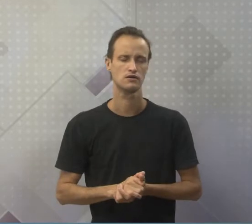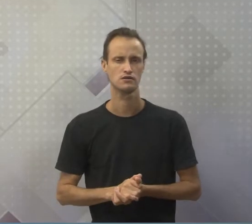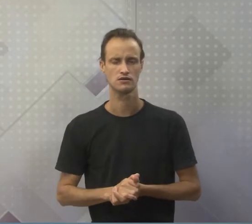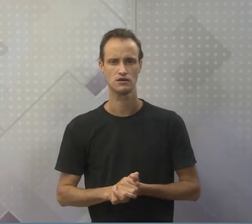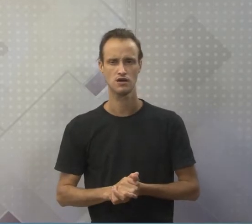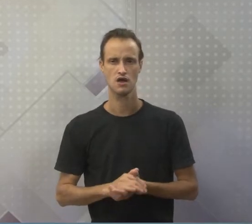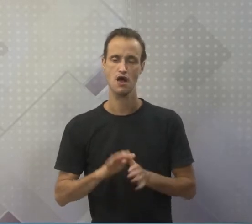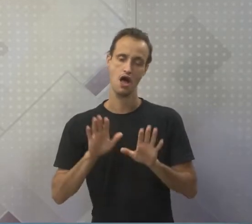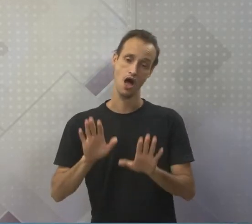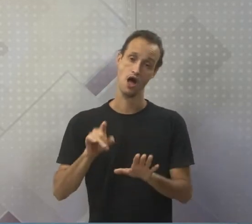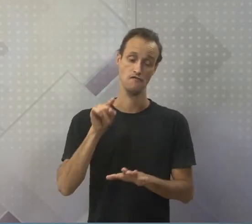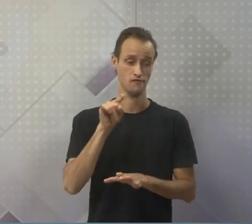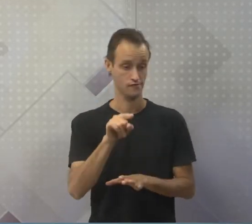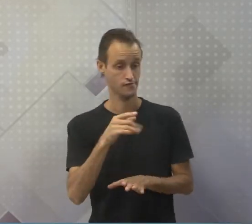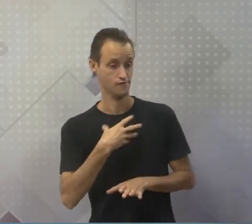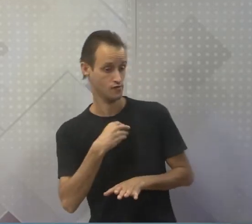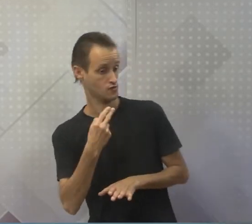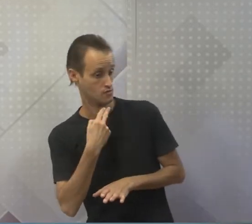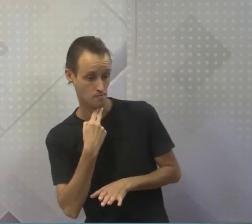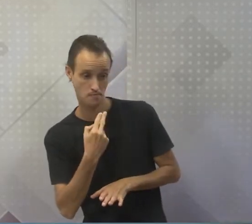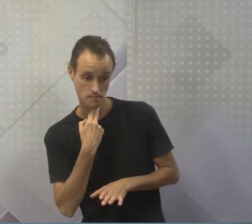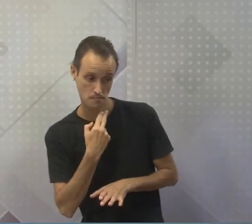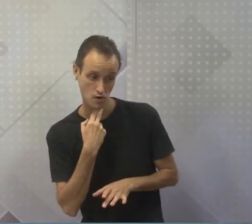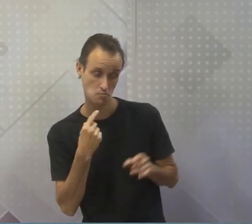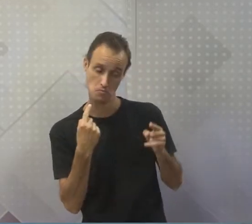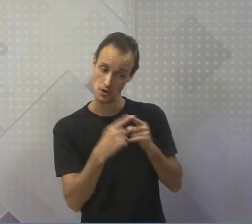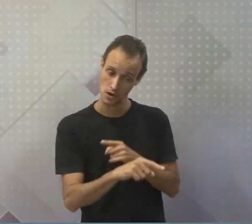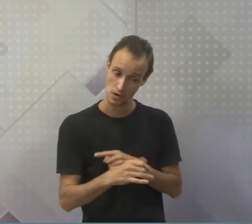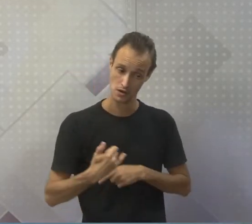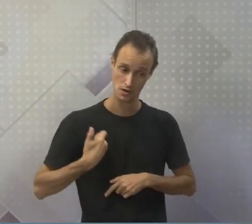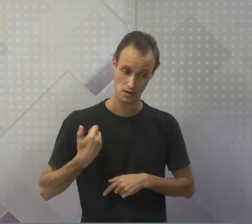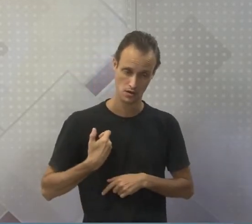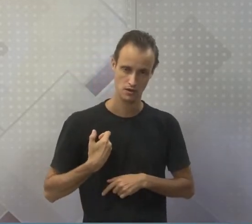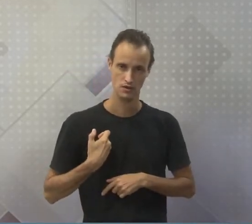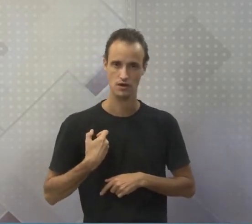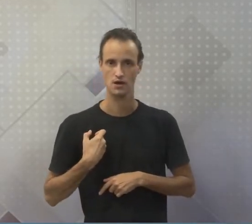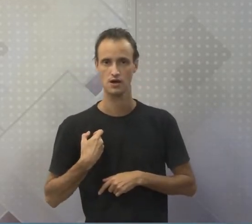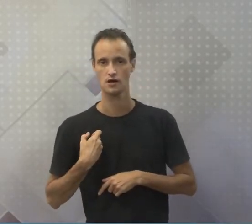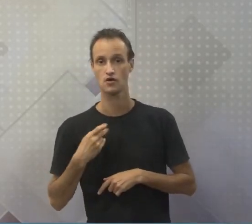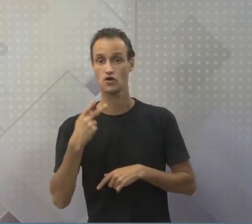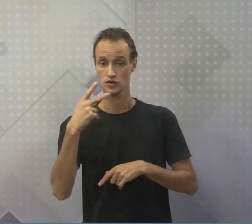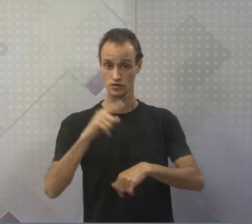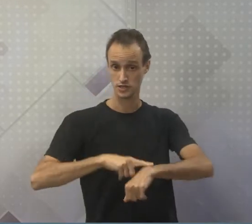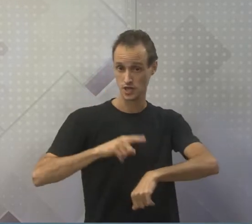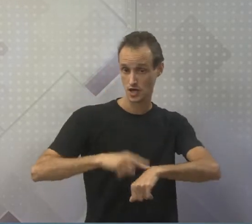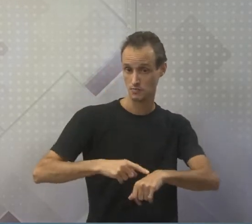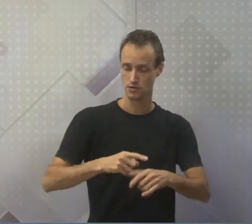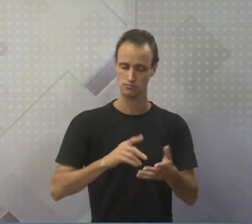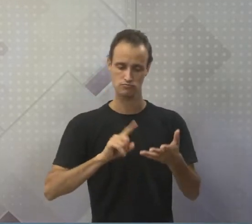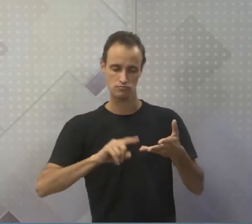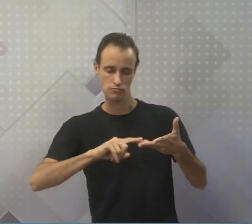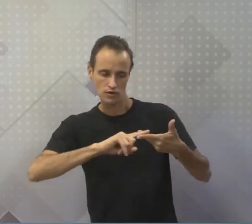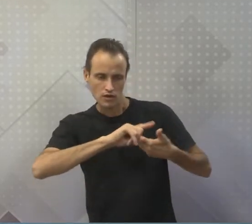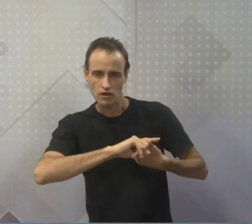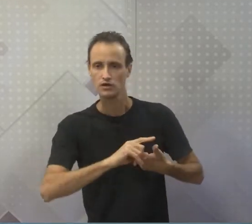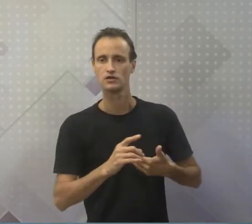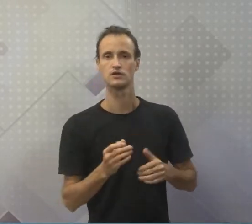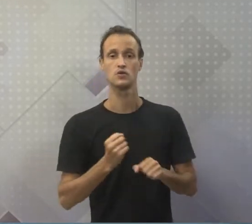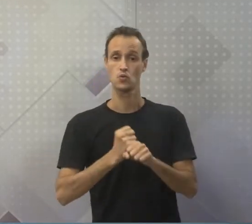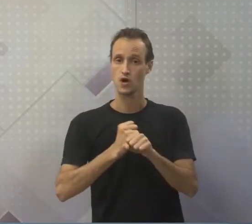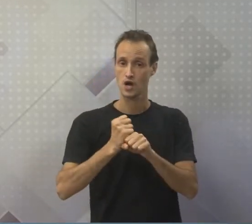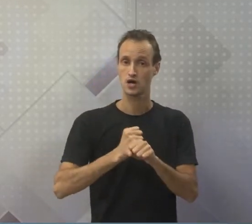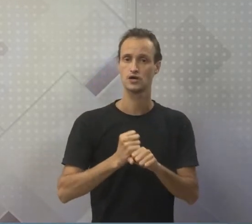não pode fazer isso porque você ainda não tem idade. A sua idade é contada em anos, e os anos são contados em dias, 365